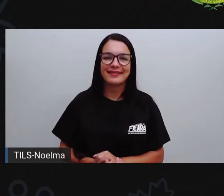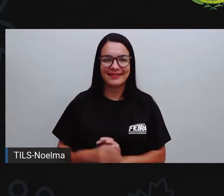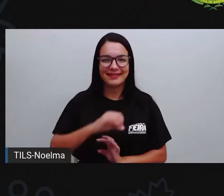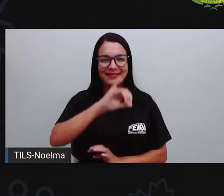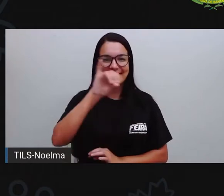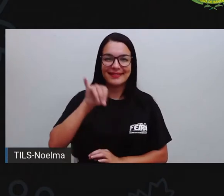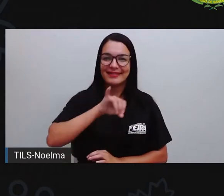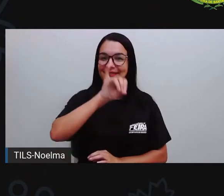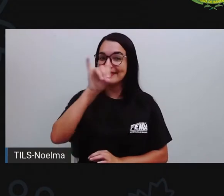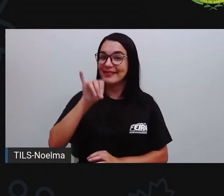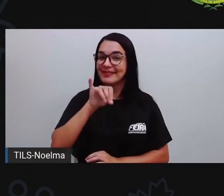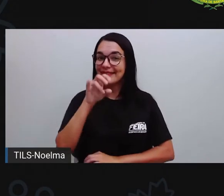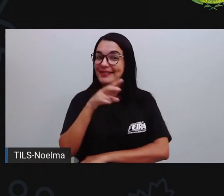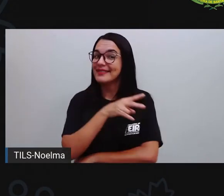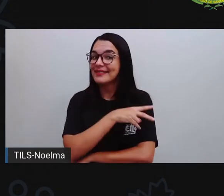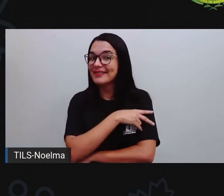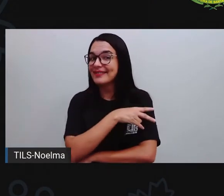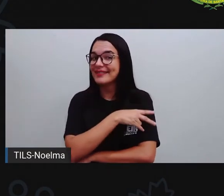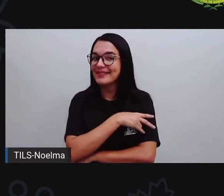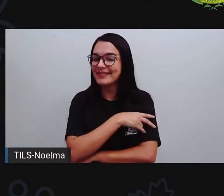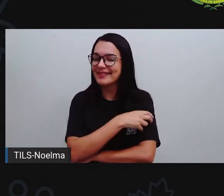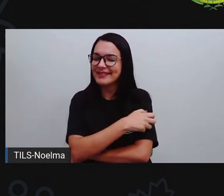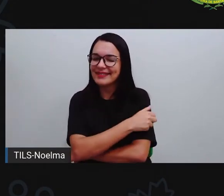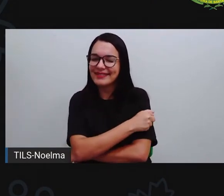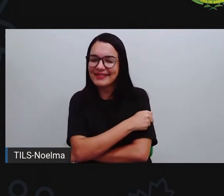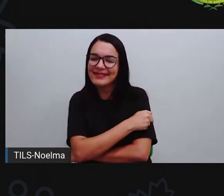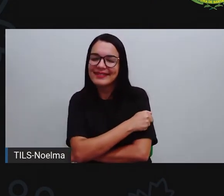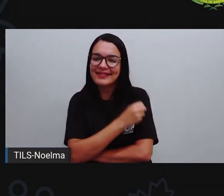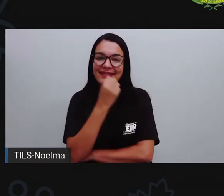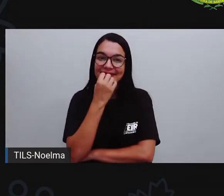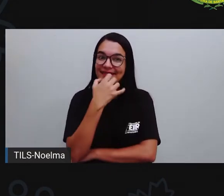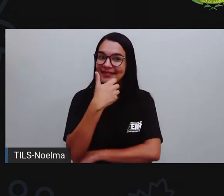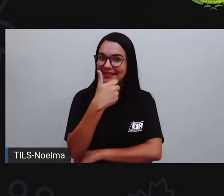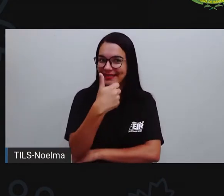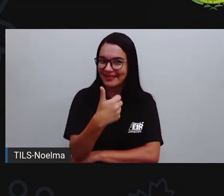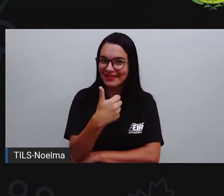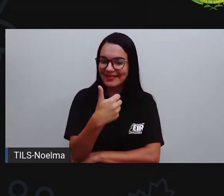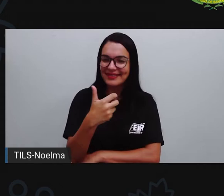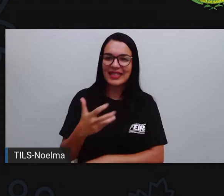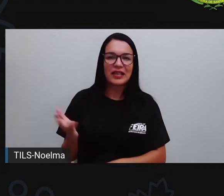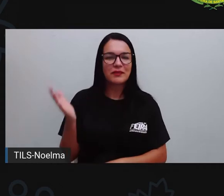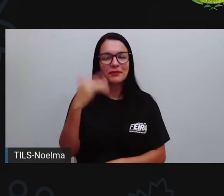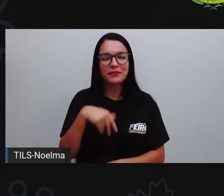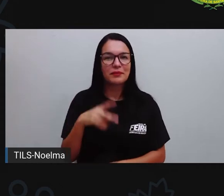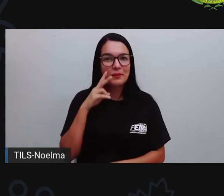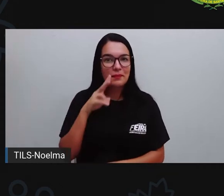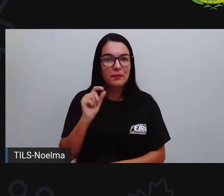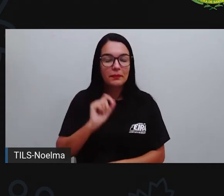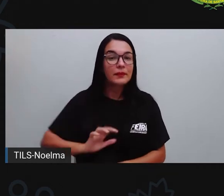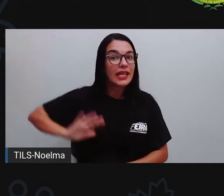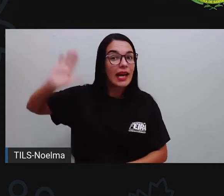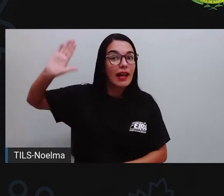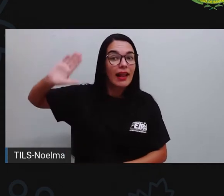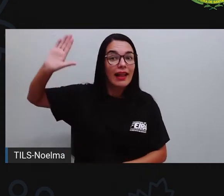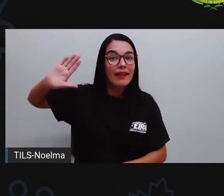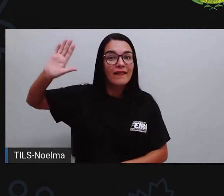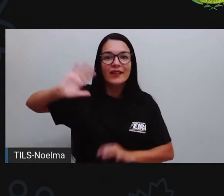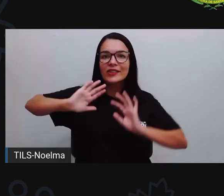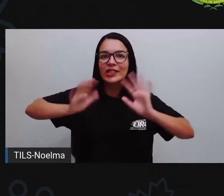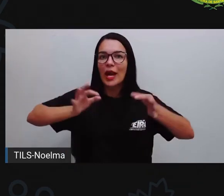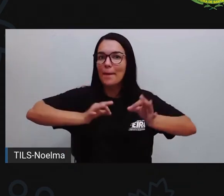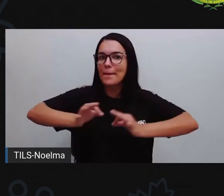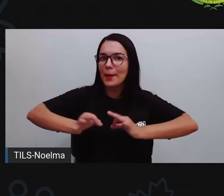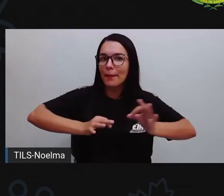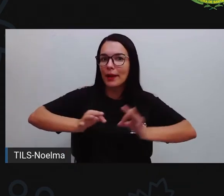Olá, segundo ano! Então, meus amores, vamos lá? Levanta aí a mão para provê quem estava preparado,